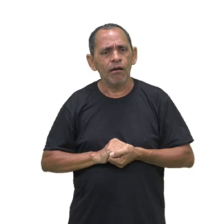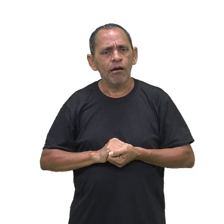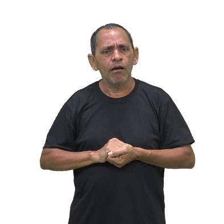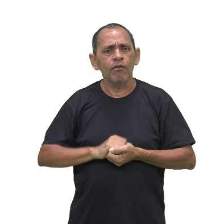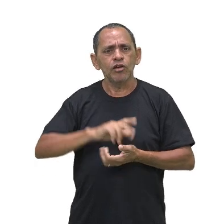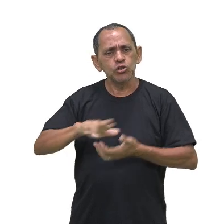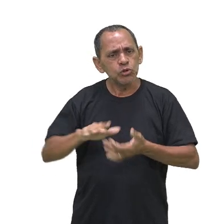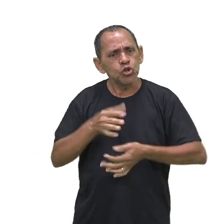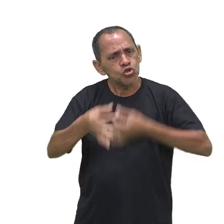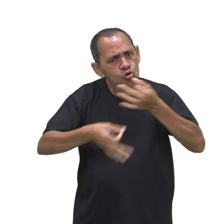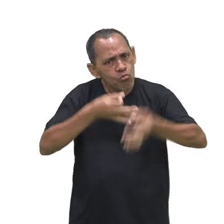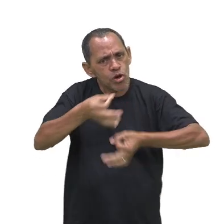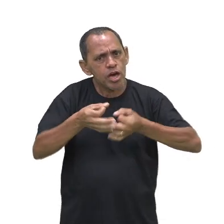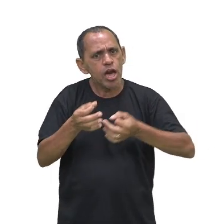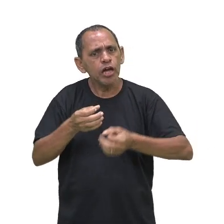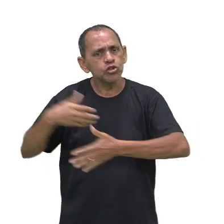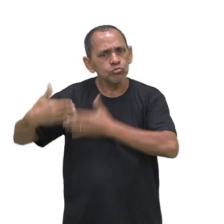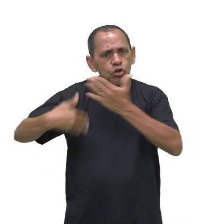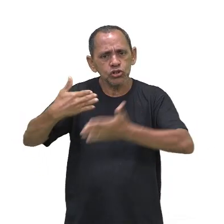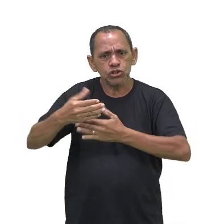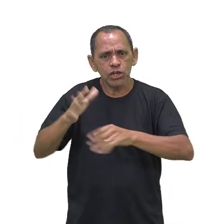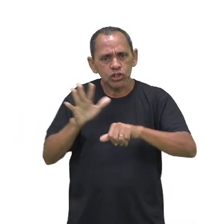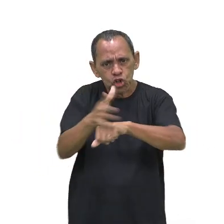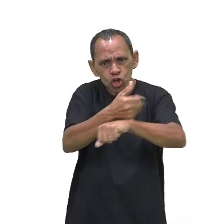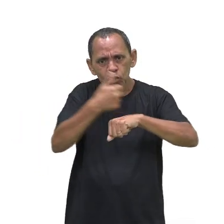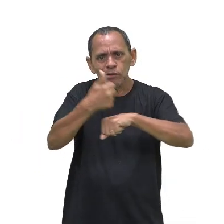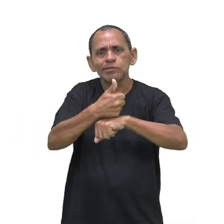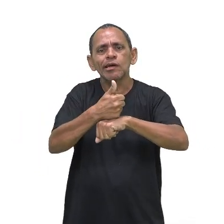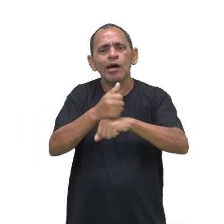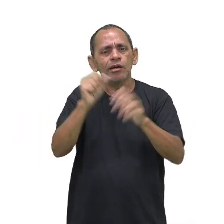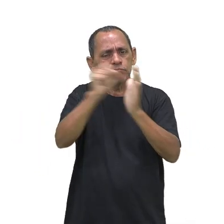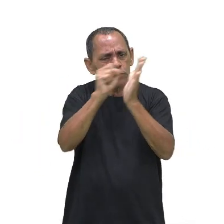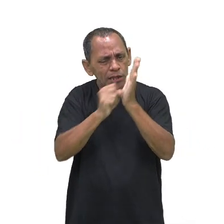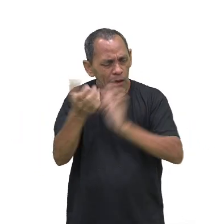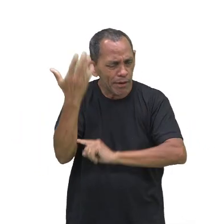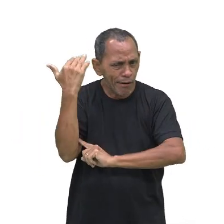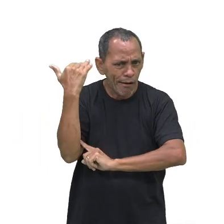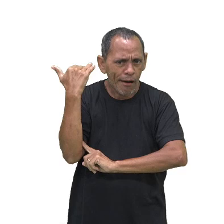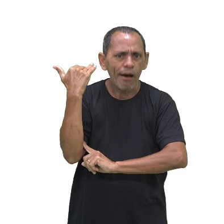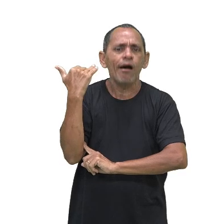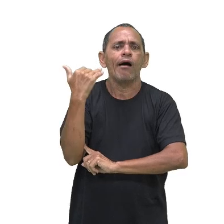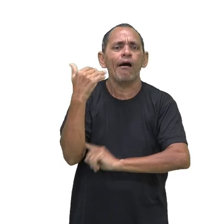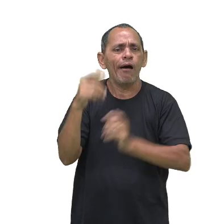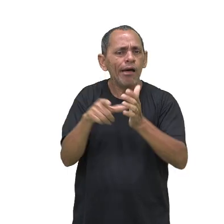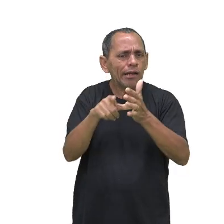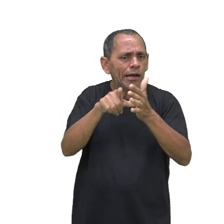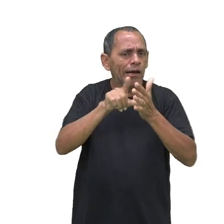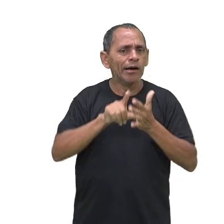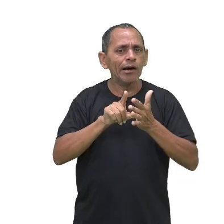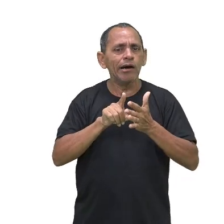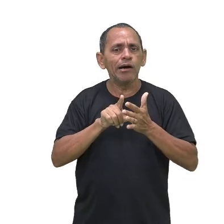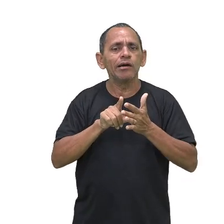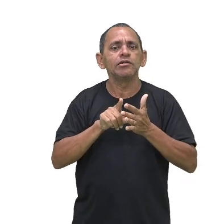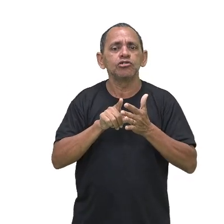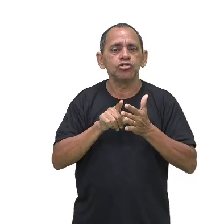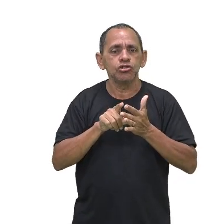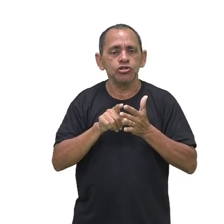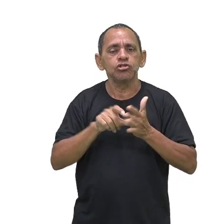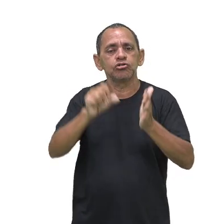os processos de colonização de séculos passados. Nos séculos anteriores ao nosso,